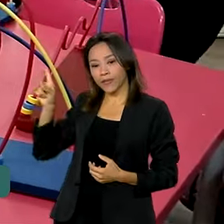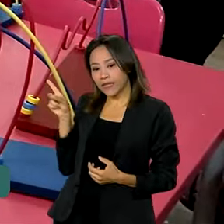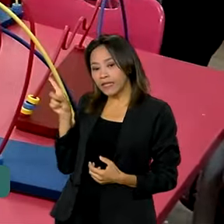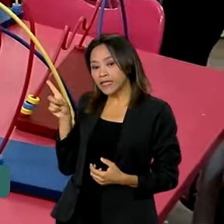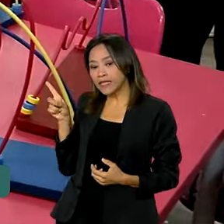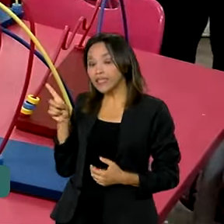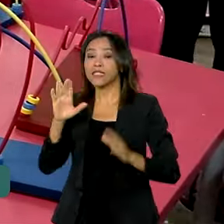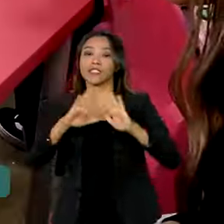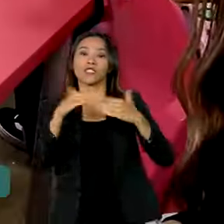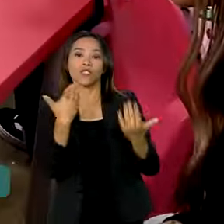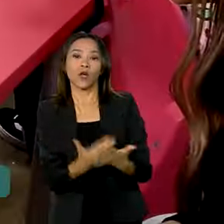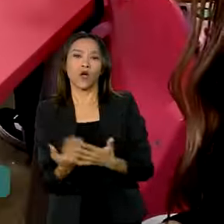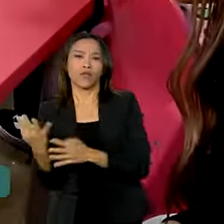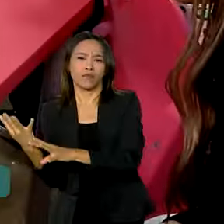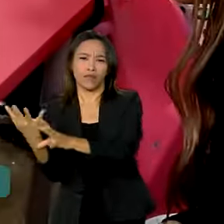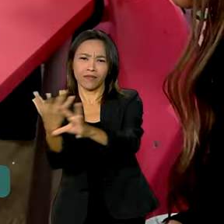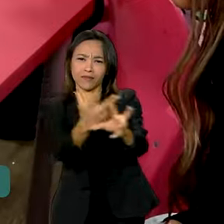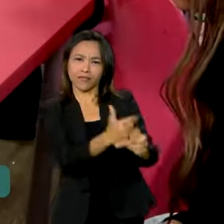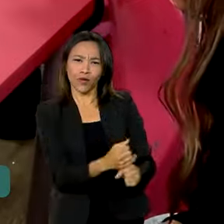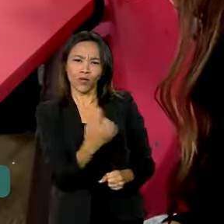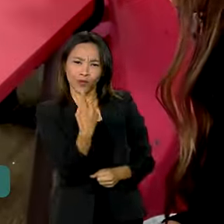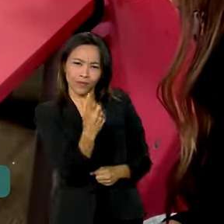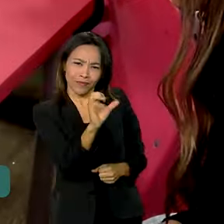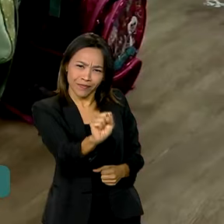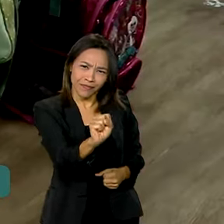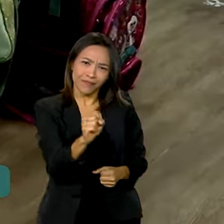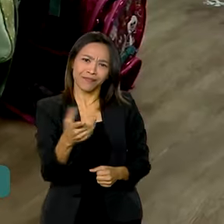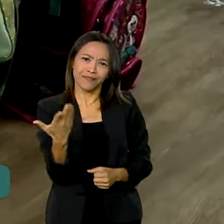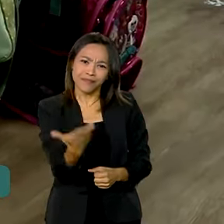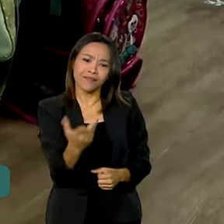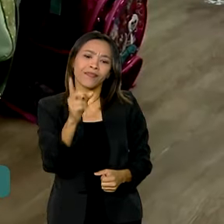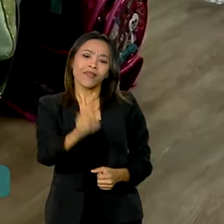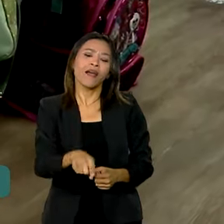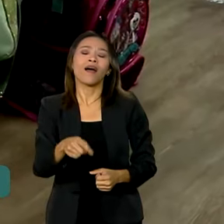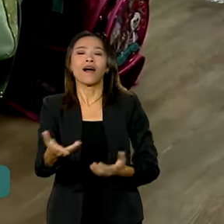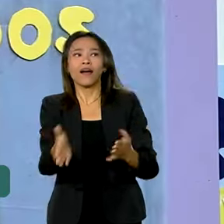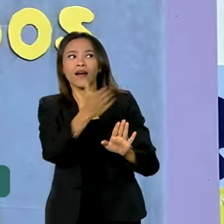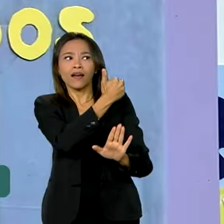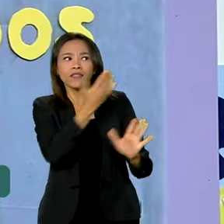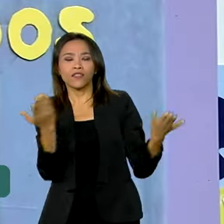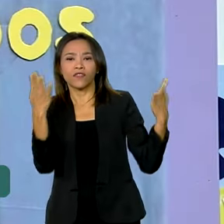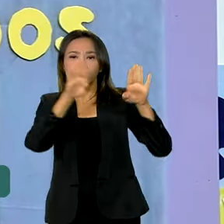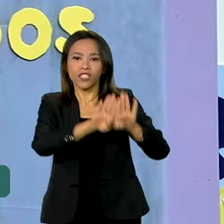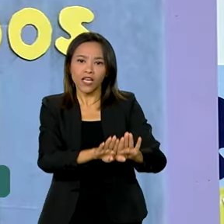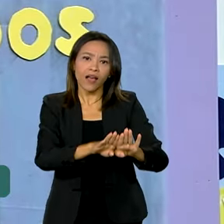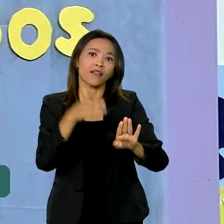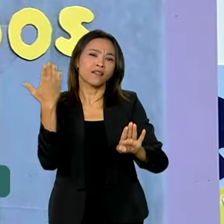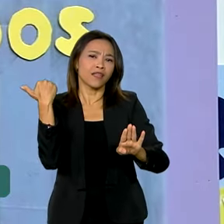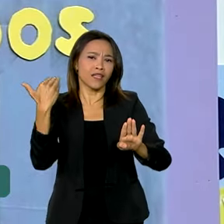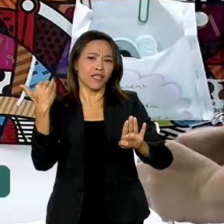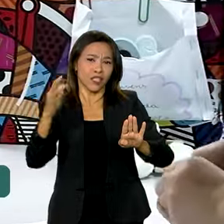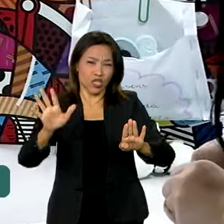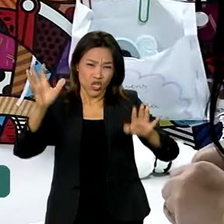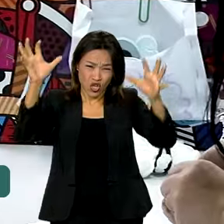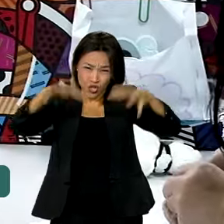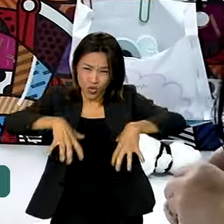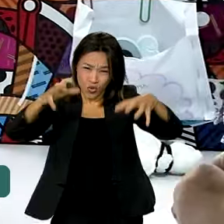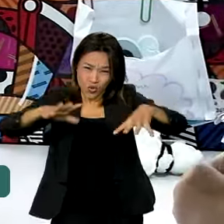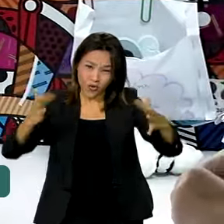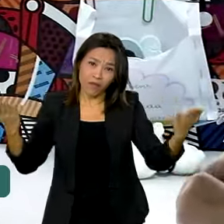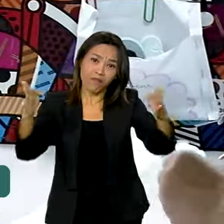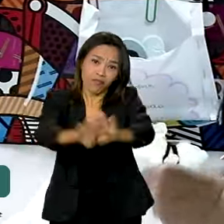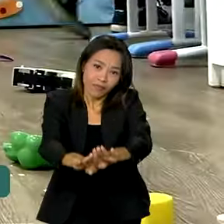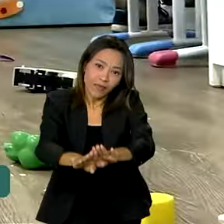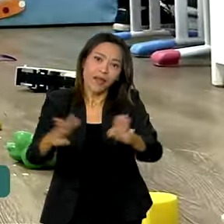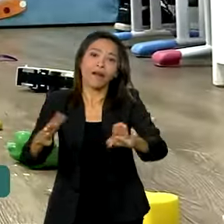das 18 escolas municipais de educação infantil da cidade, que estavam fechadas desde o início das enchentes e reabriram nesta